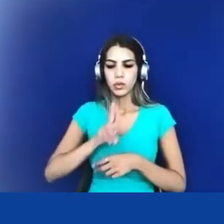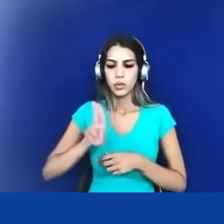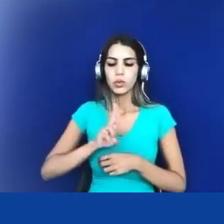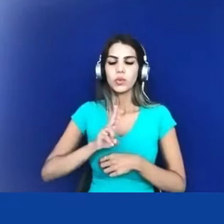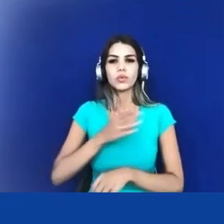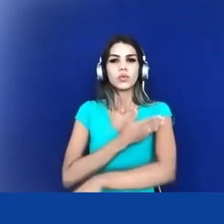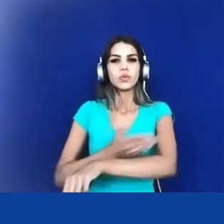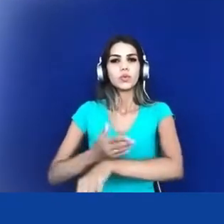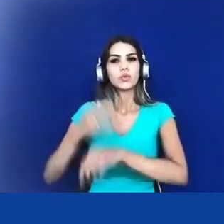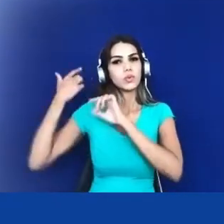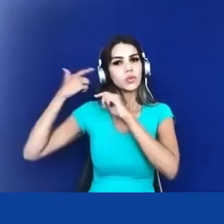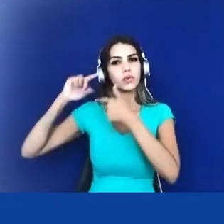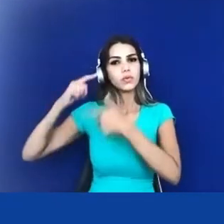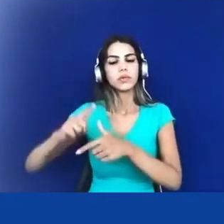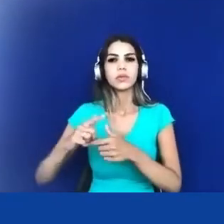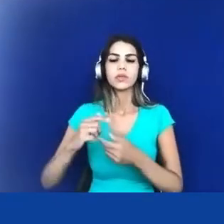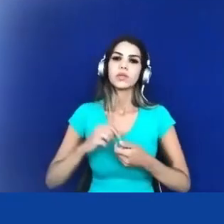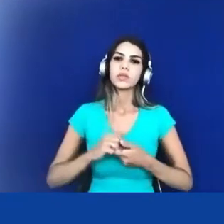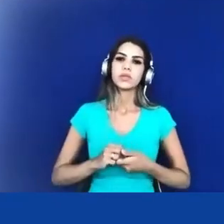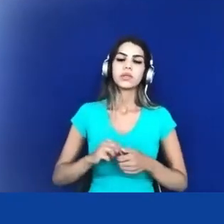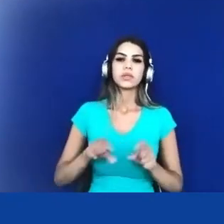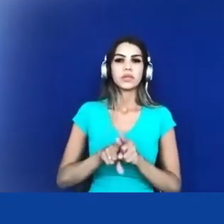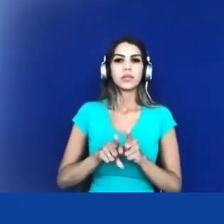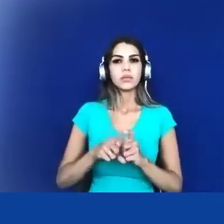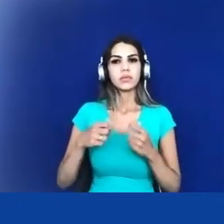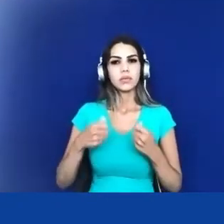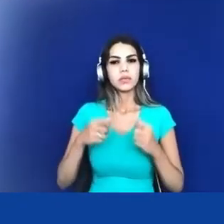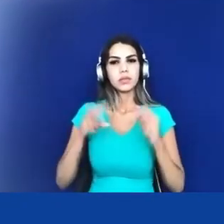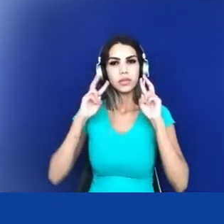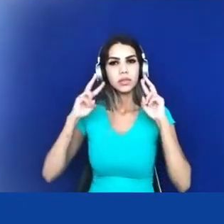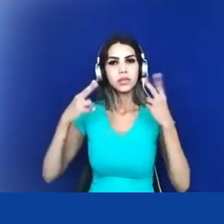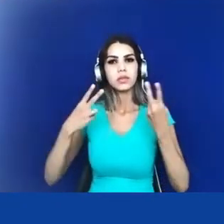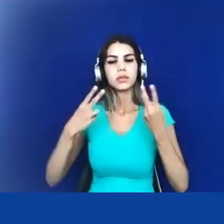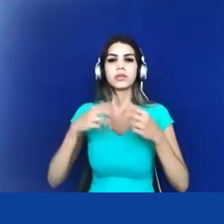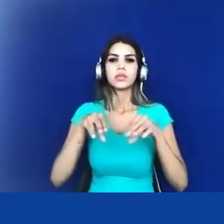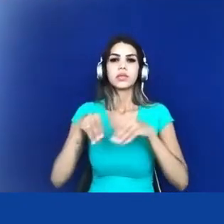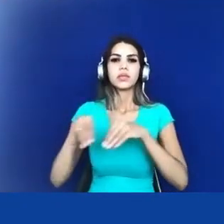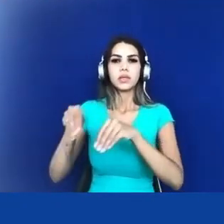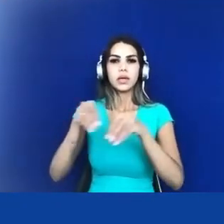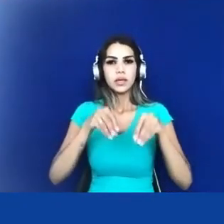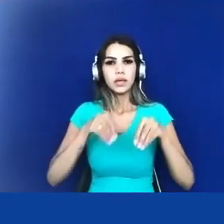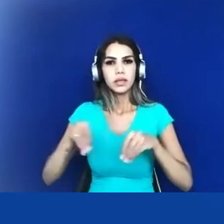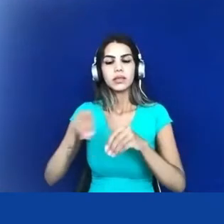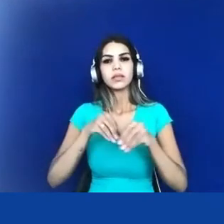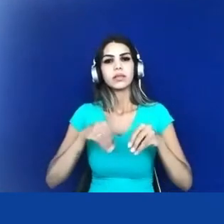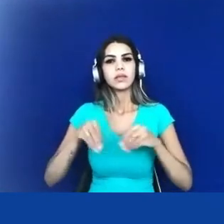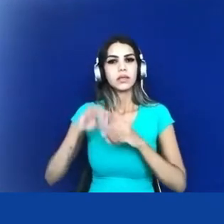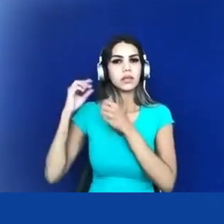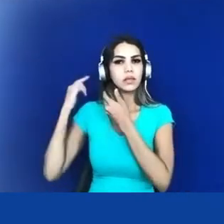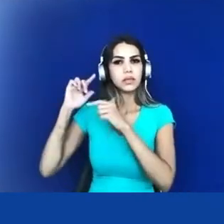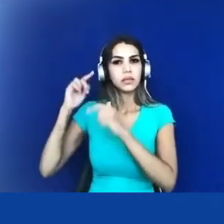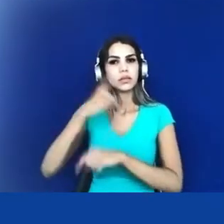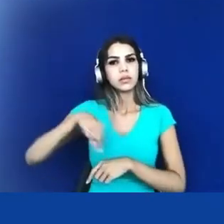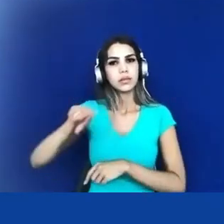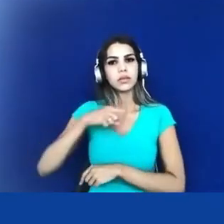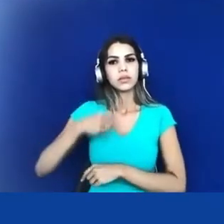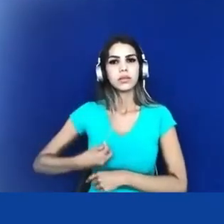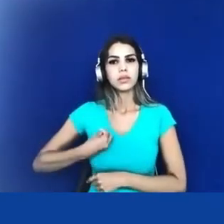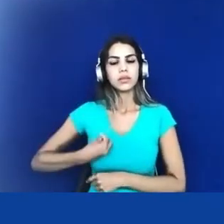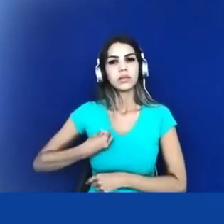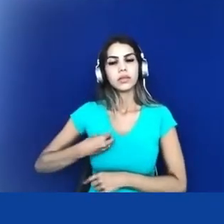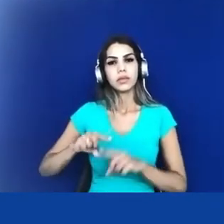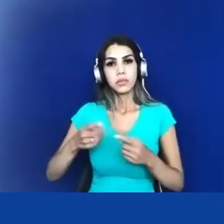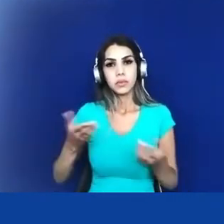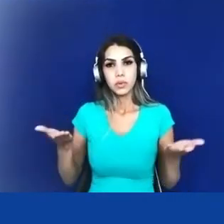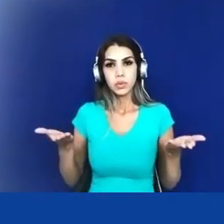nos reconhece o nosso as nossas terras as terras que tradicionalmente nós ocupamos mas hoje esse